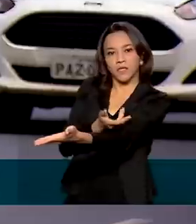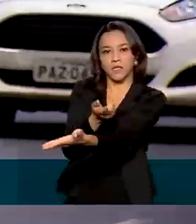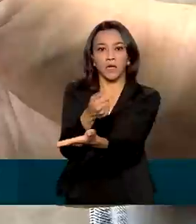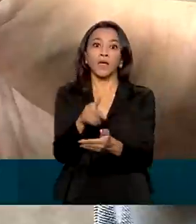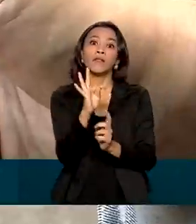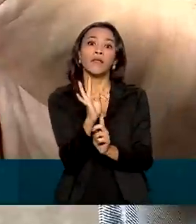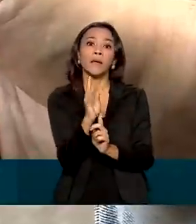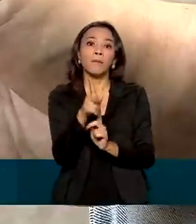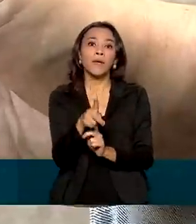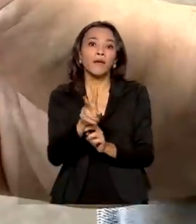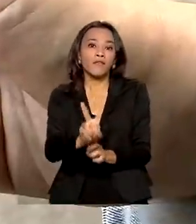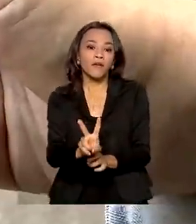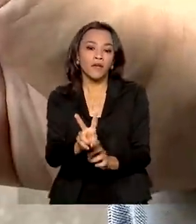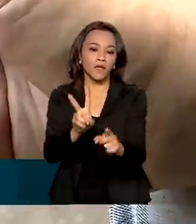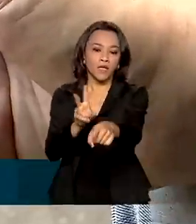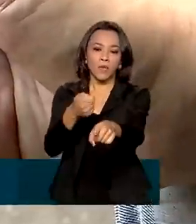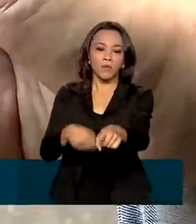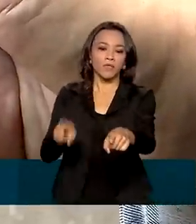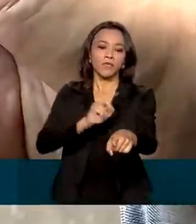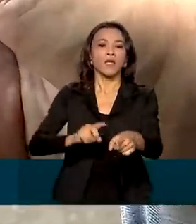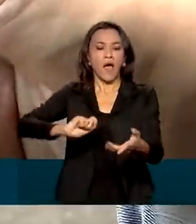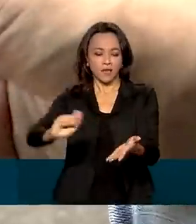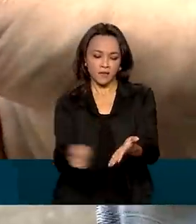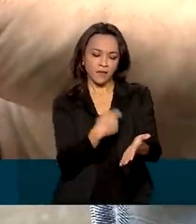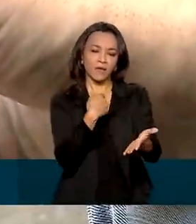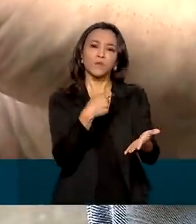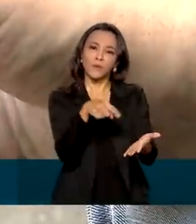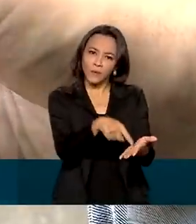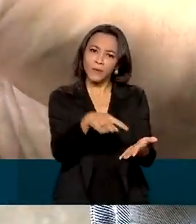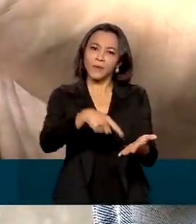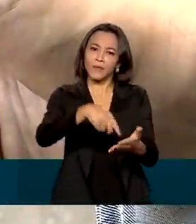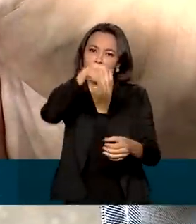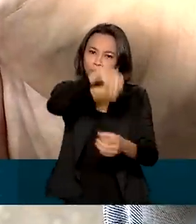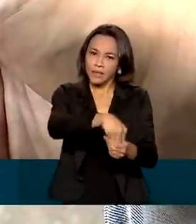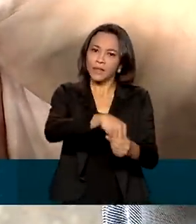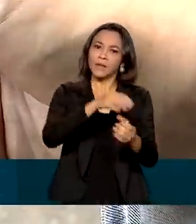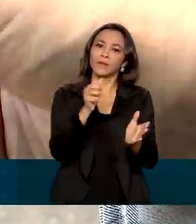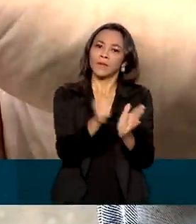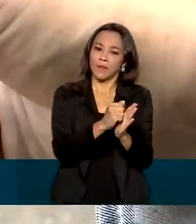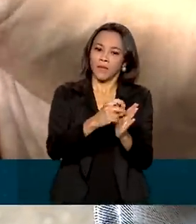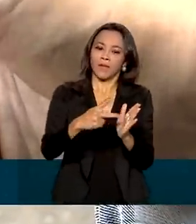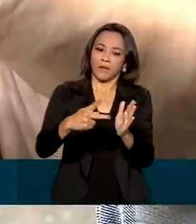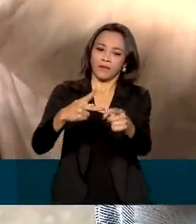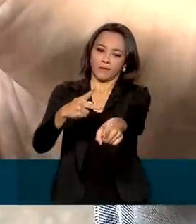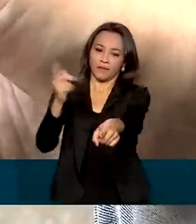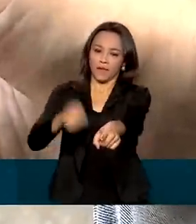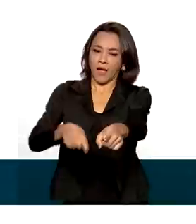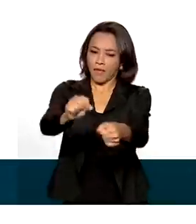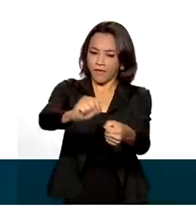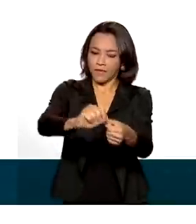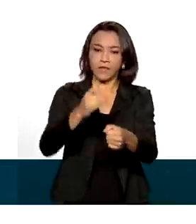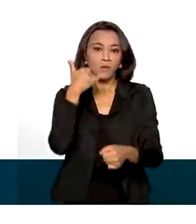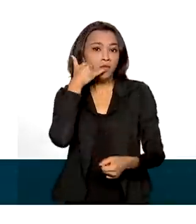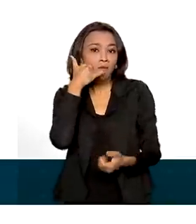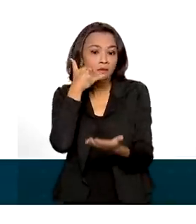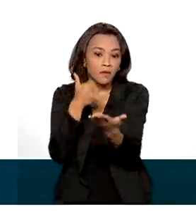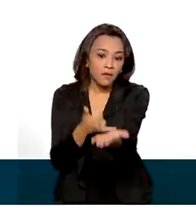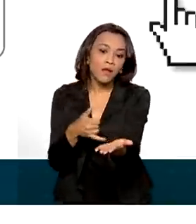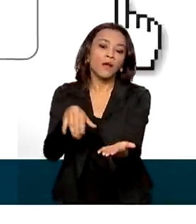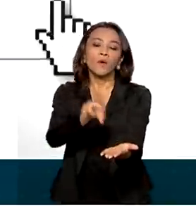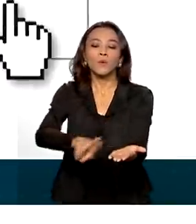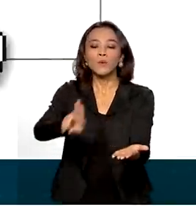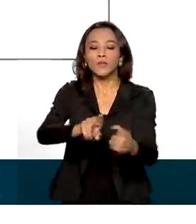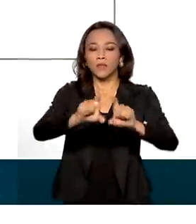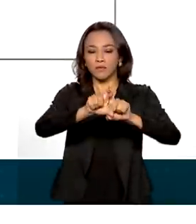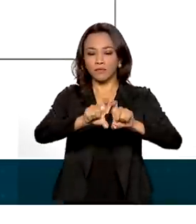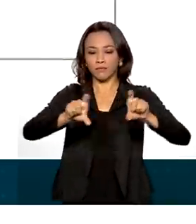a TPV. A assinatura eletrônica pode ser feita pelo aplicativo da Carteira Digital de Trânsito, por meio da plataforma